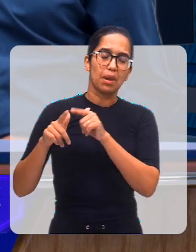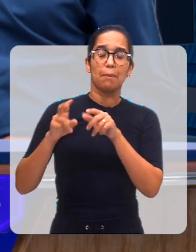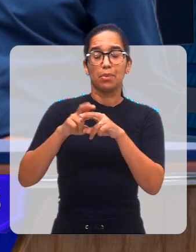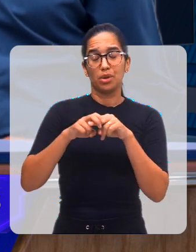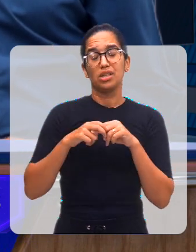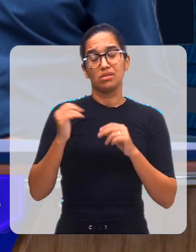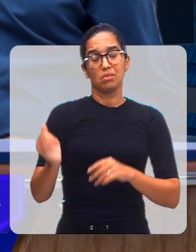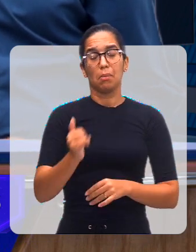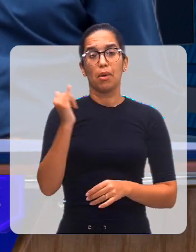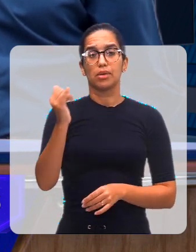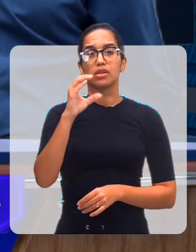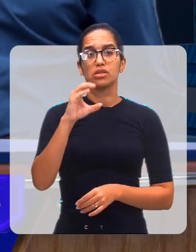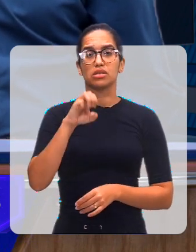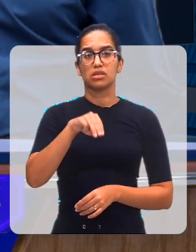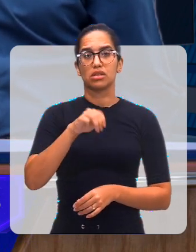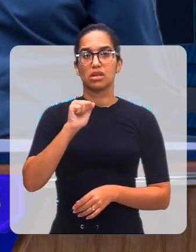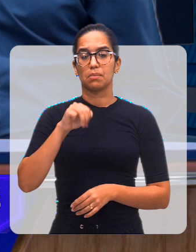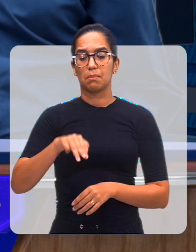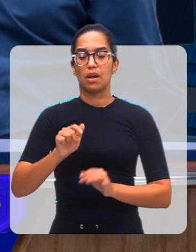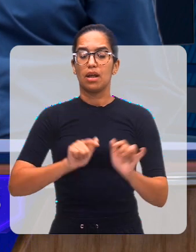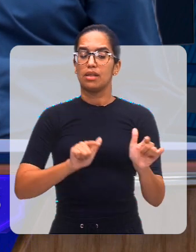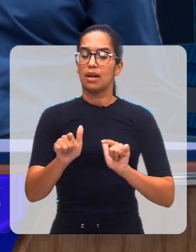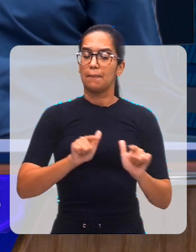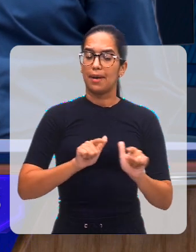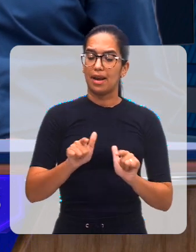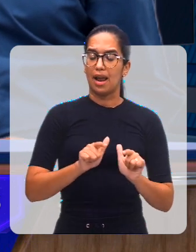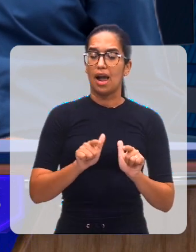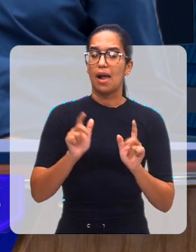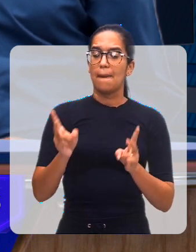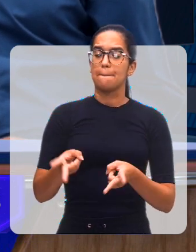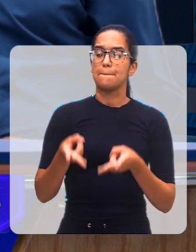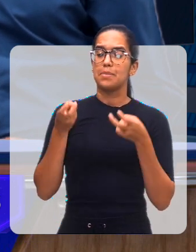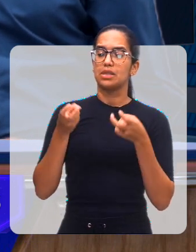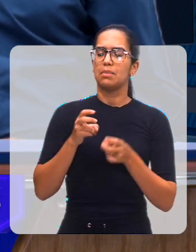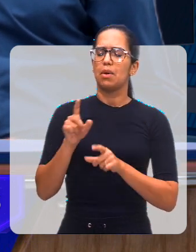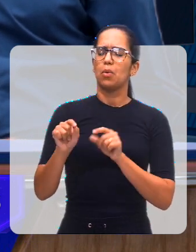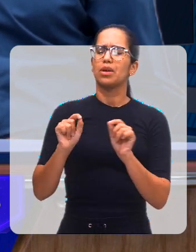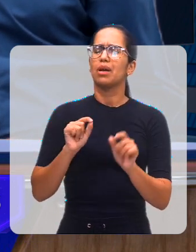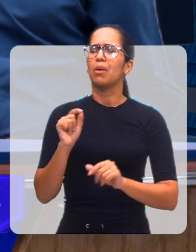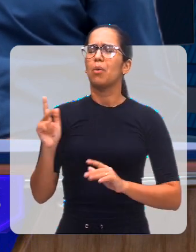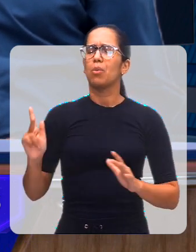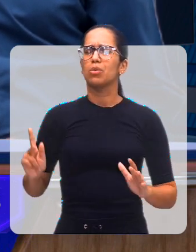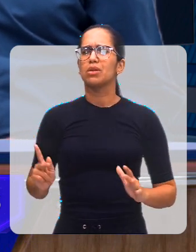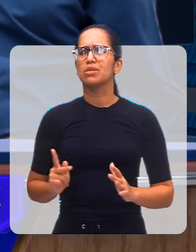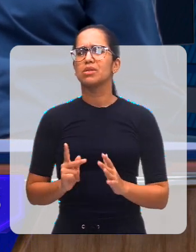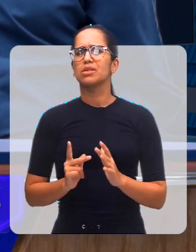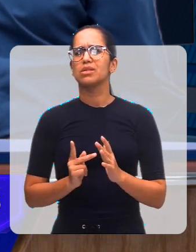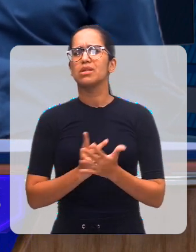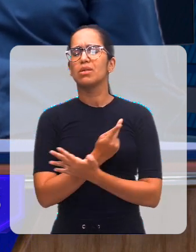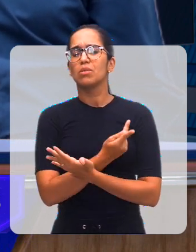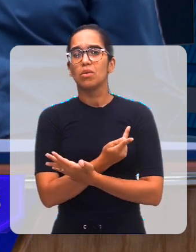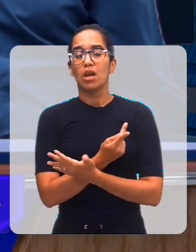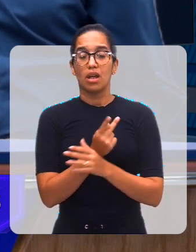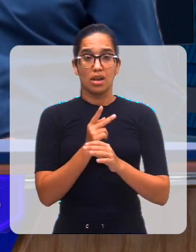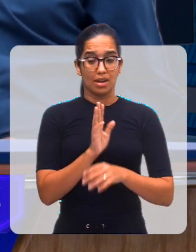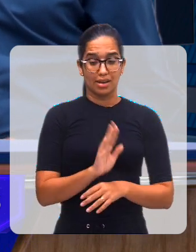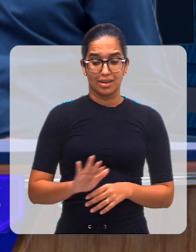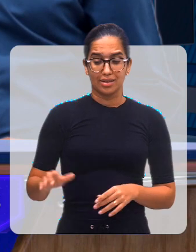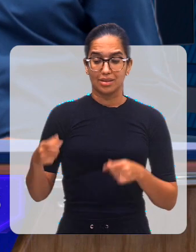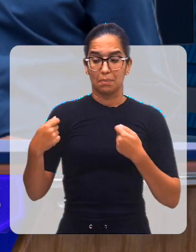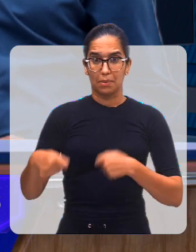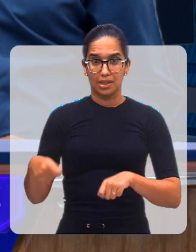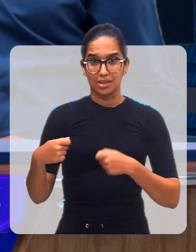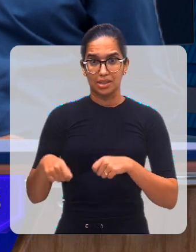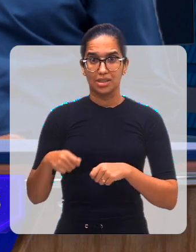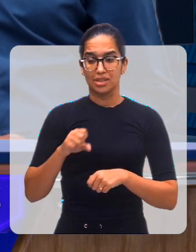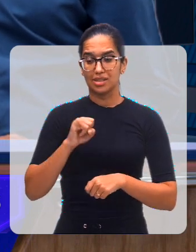é fundamental, para realmente ver o que aconteceu, e de repente a gente não desligar, e essa criança que precisa,